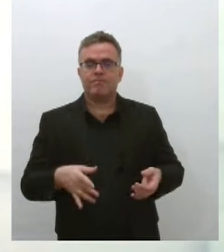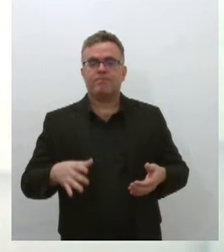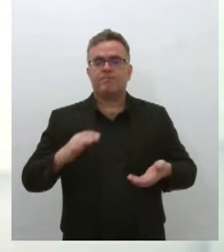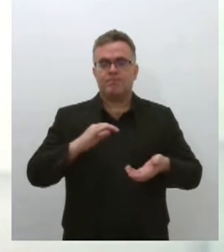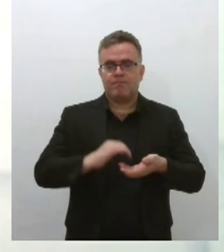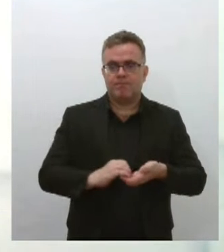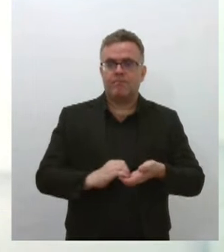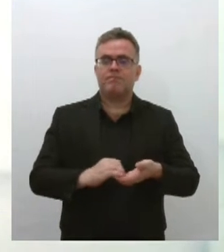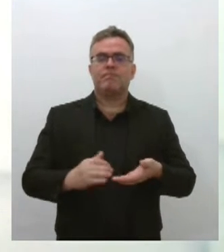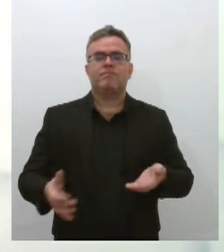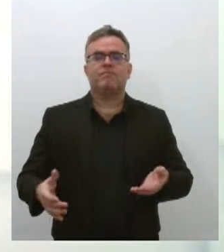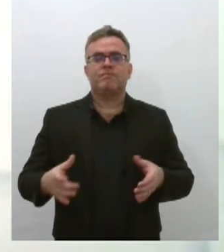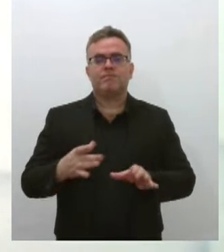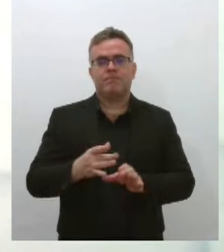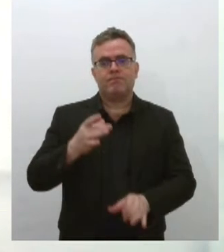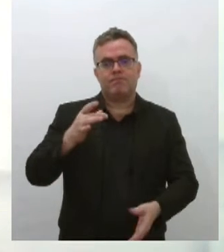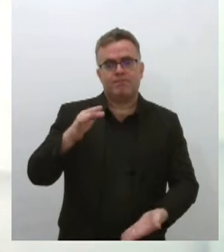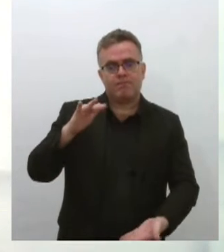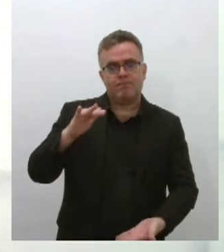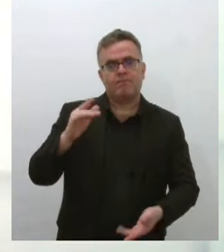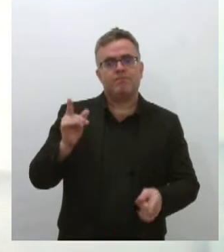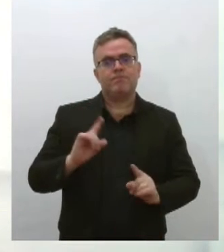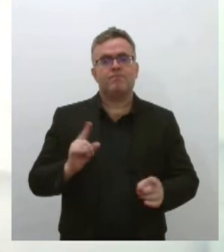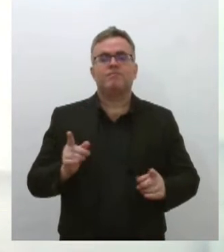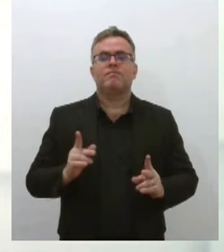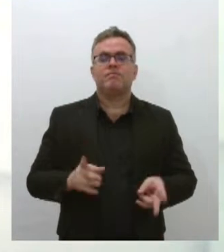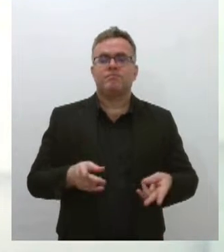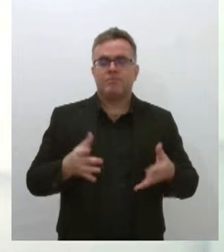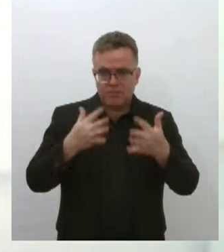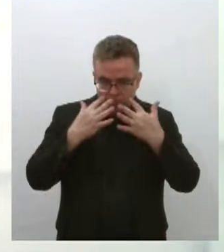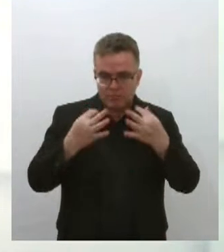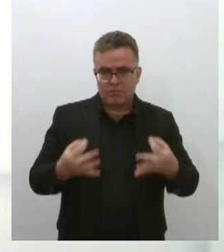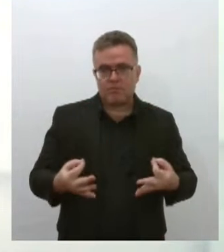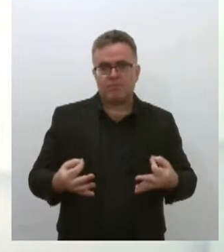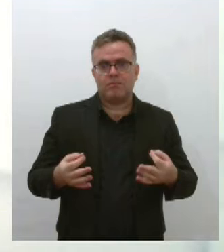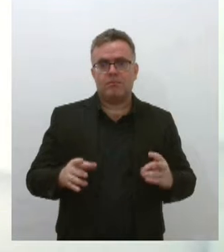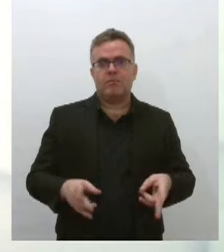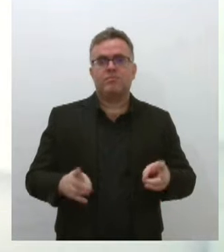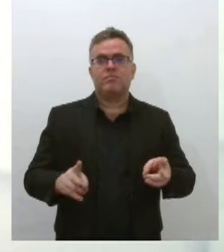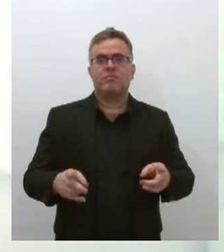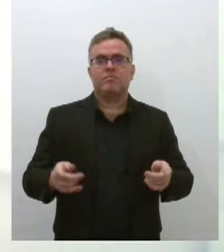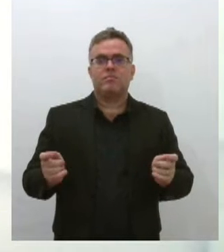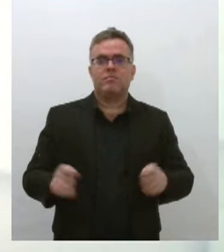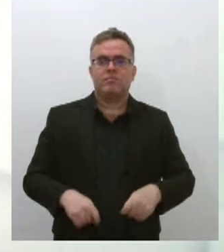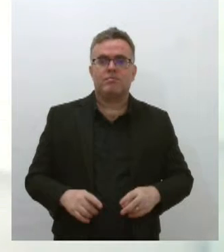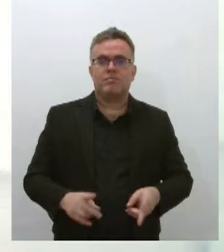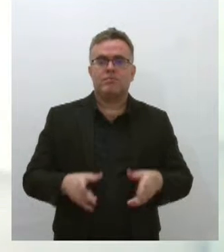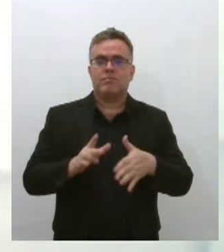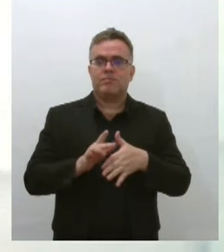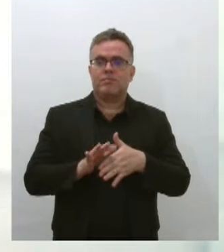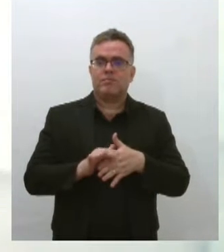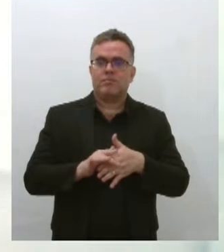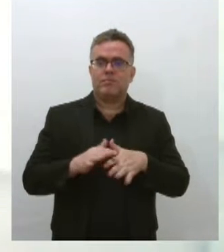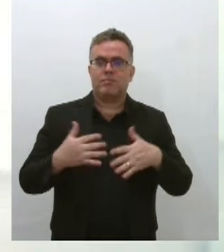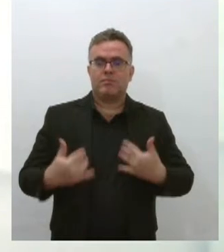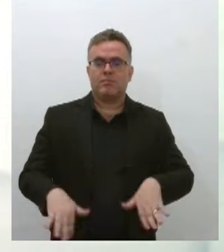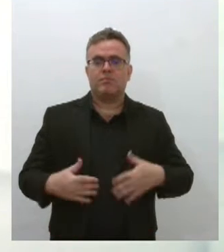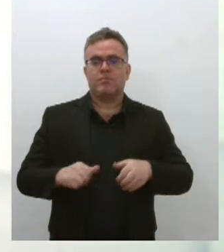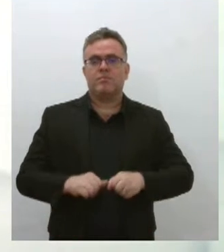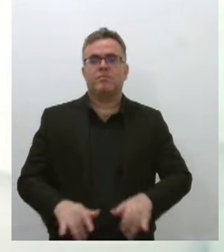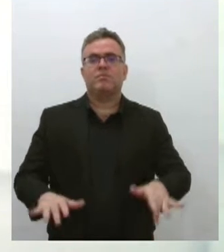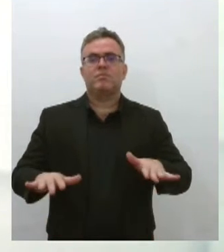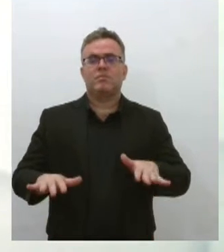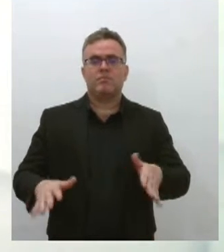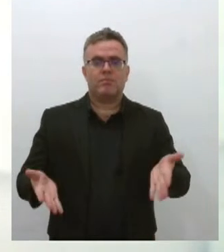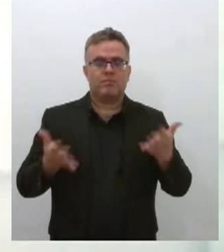garrafas pet. A gente tem que estar sempre observando e tem que estar sempre atento, porque é uma doença aí que ganha espaço durante o verão e